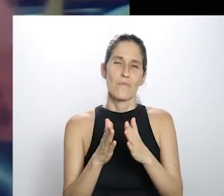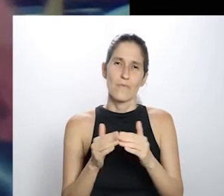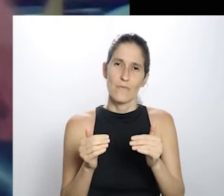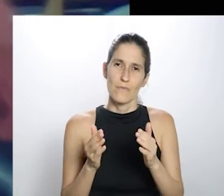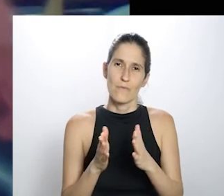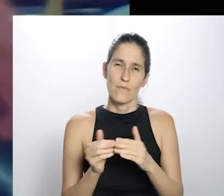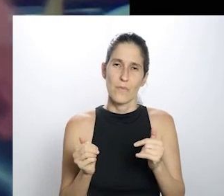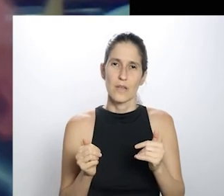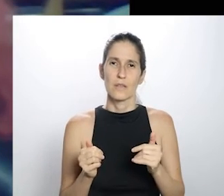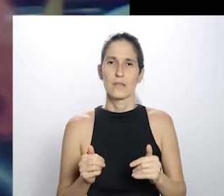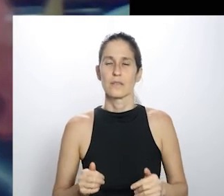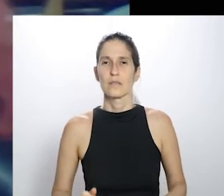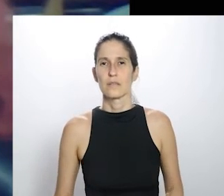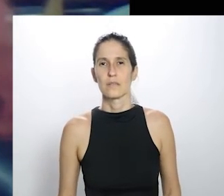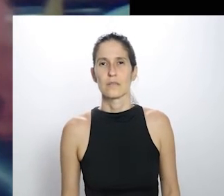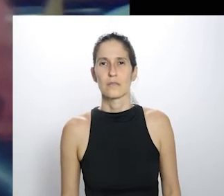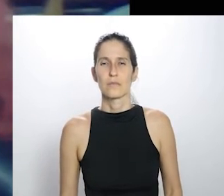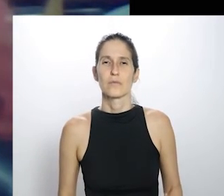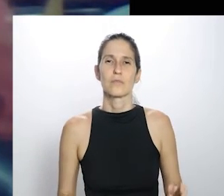esse apelo para que